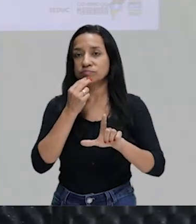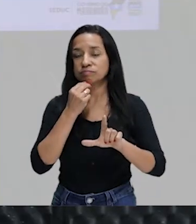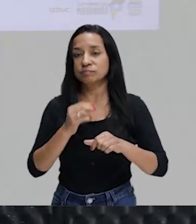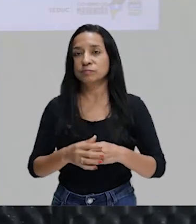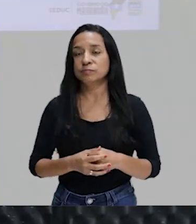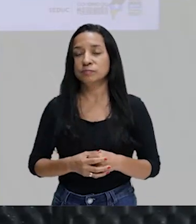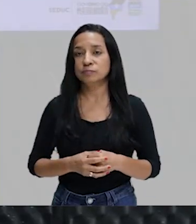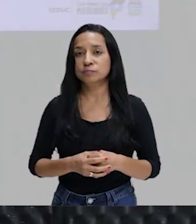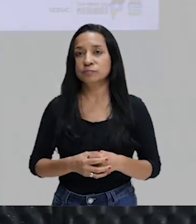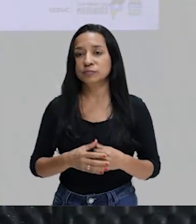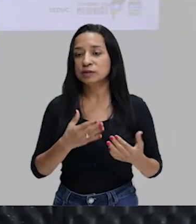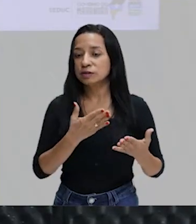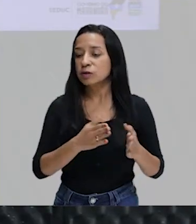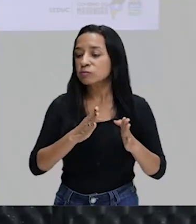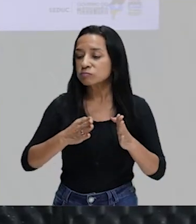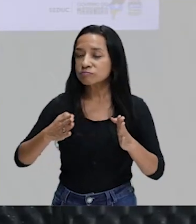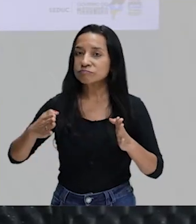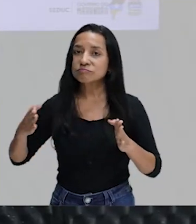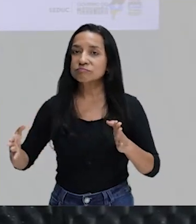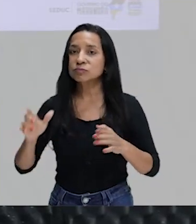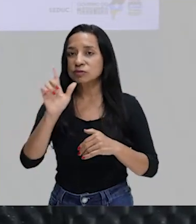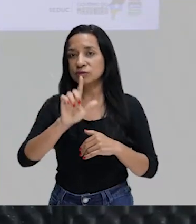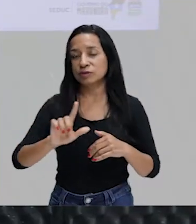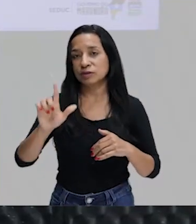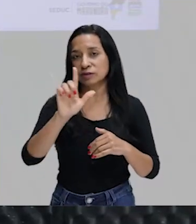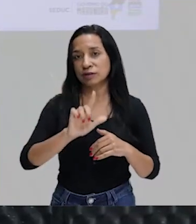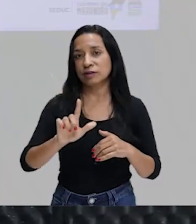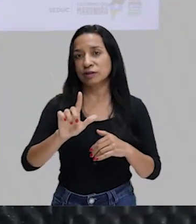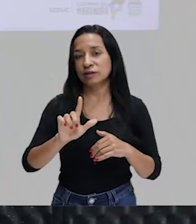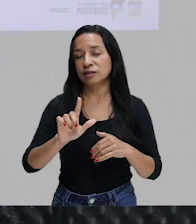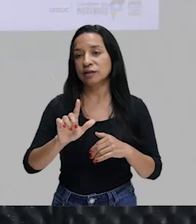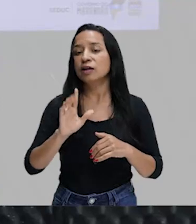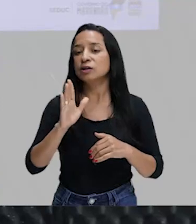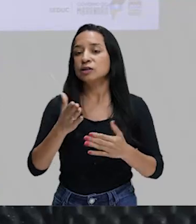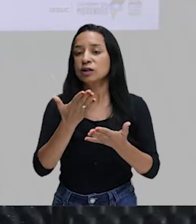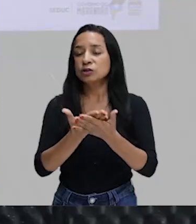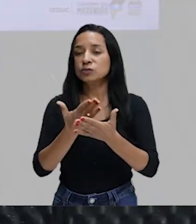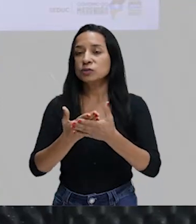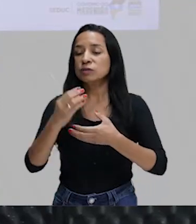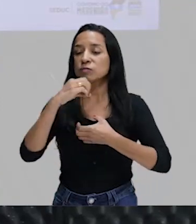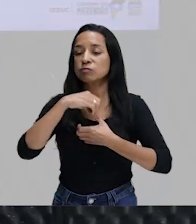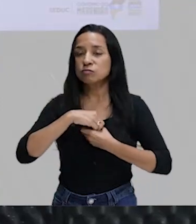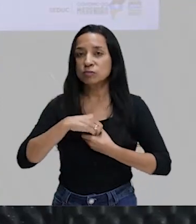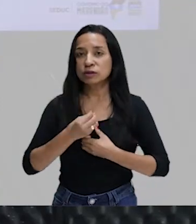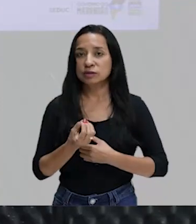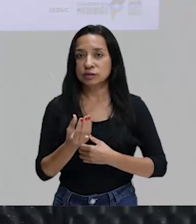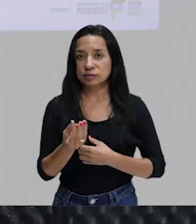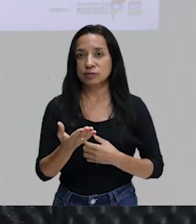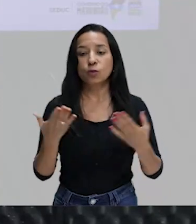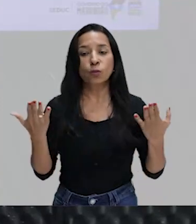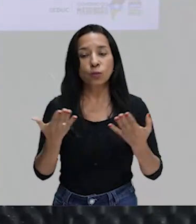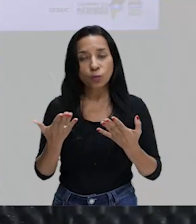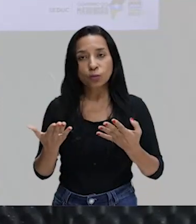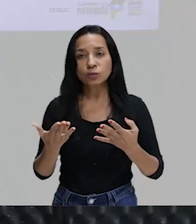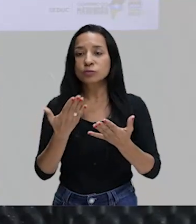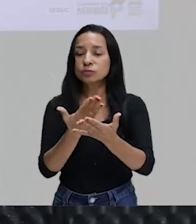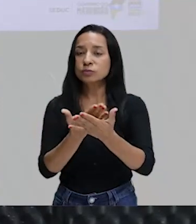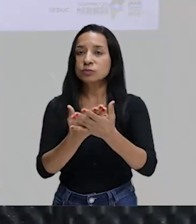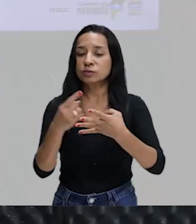Estamos na sequência literária, já falamos do parnasianismo e hoje nós vamos para o simbolismo.